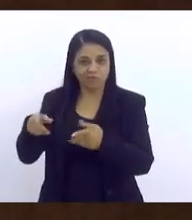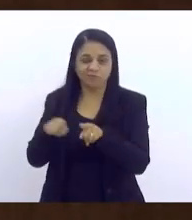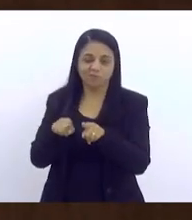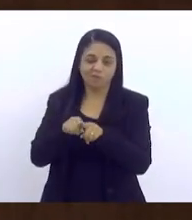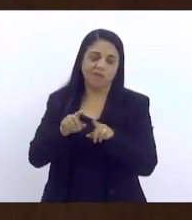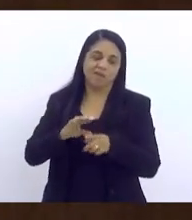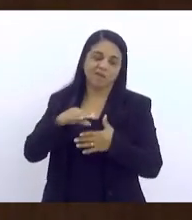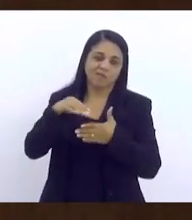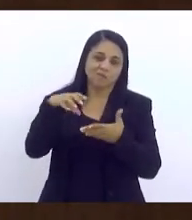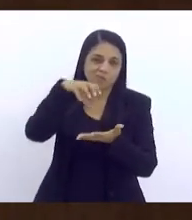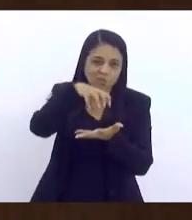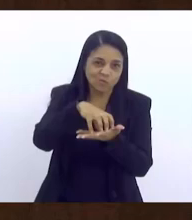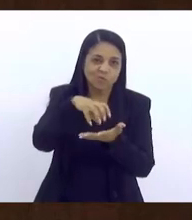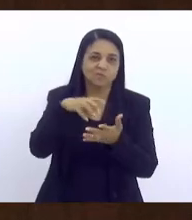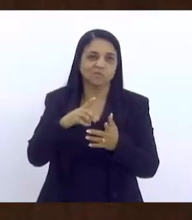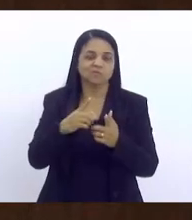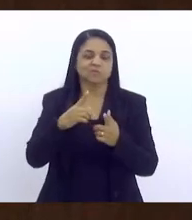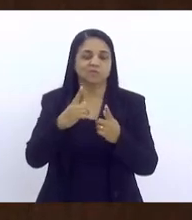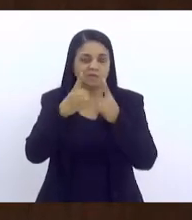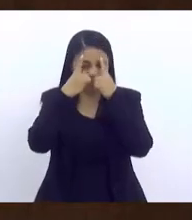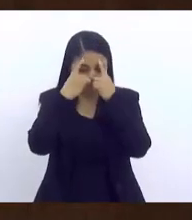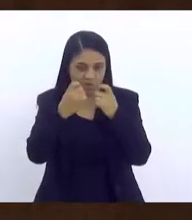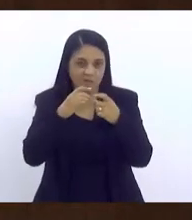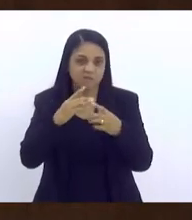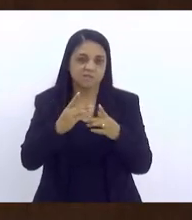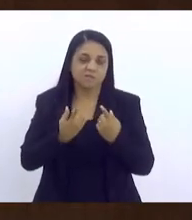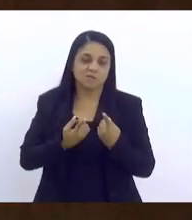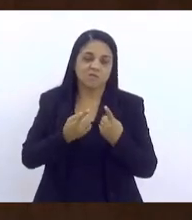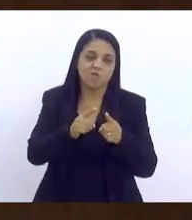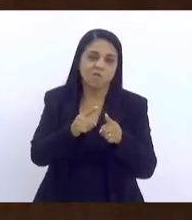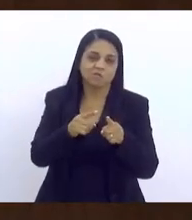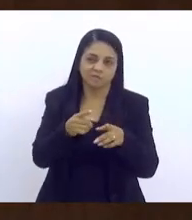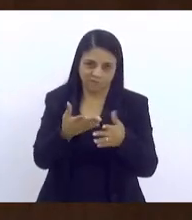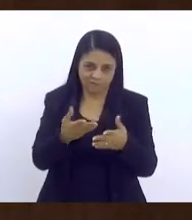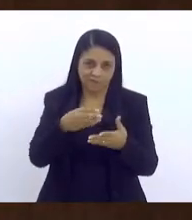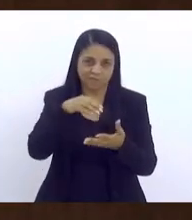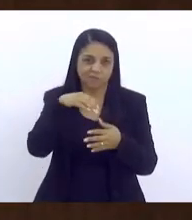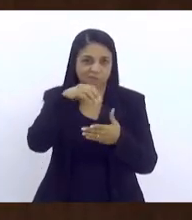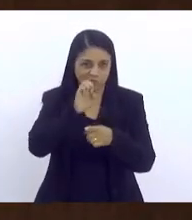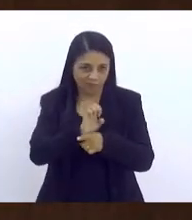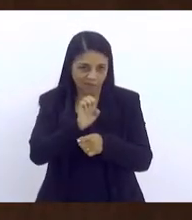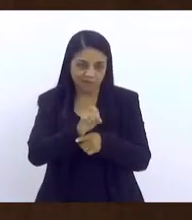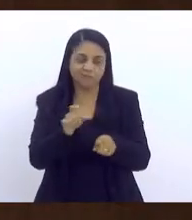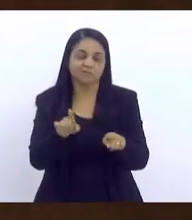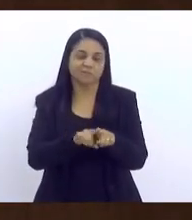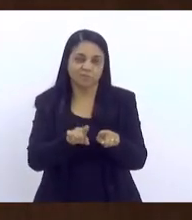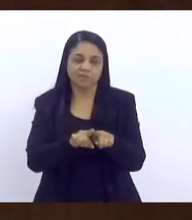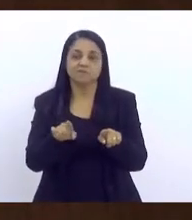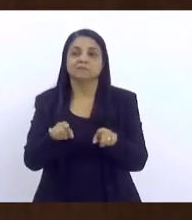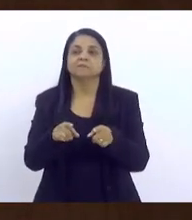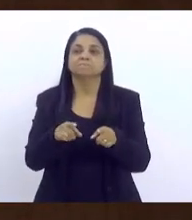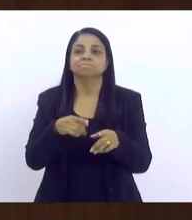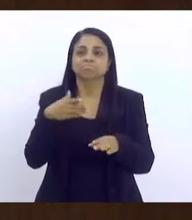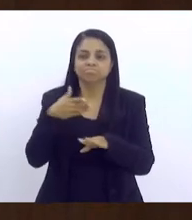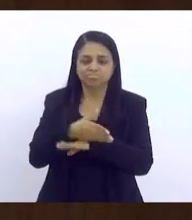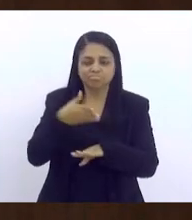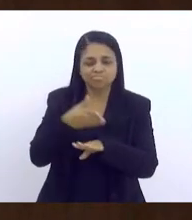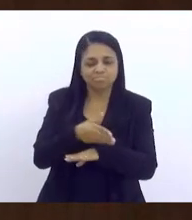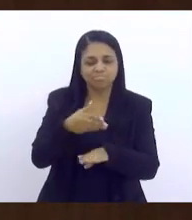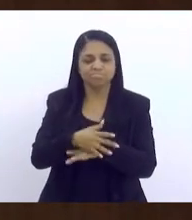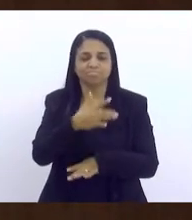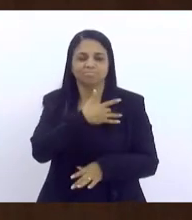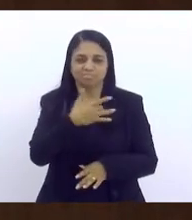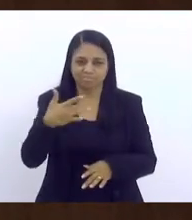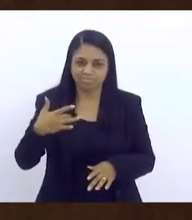Violência da Secretaria de Estado. E eu faço questão de citar esses profissionais para ressaltar a importância da participação da saúde, dos